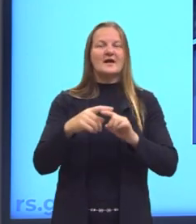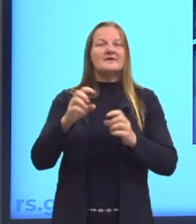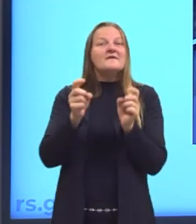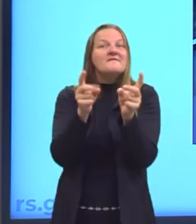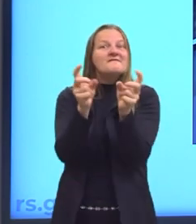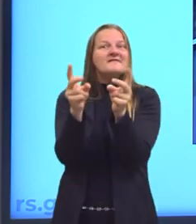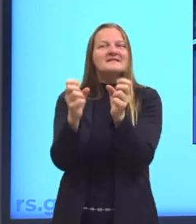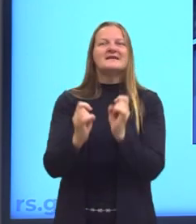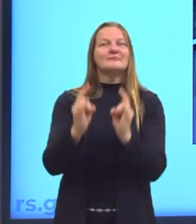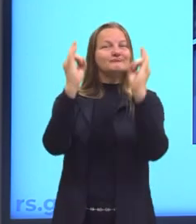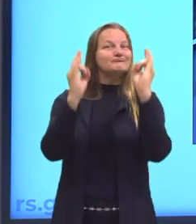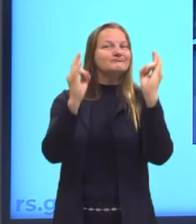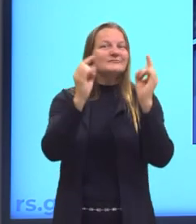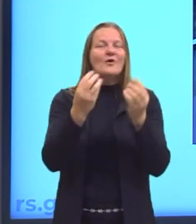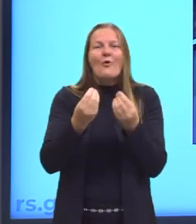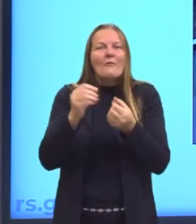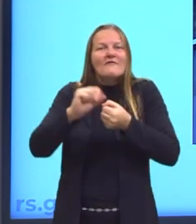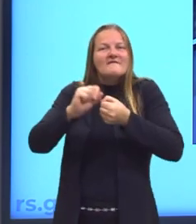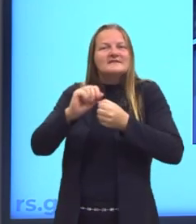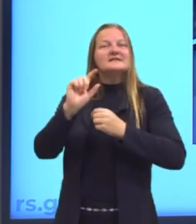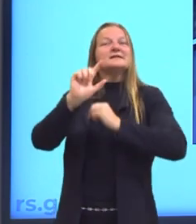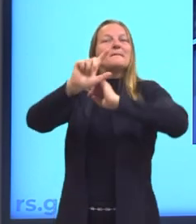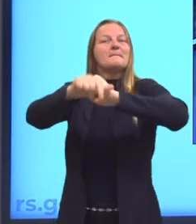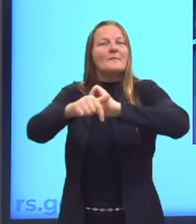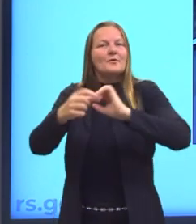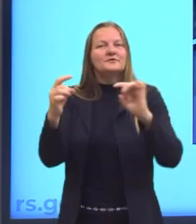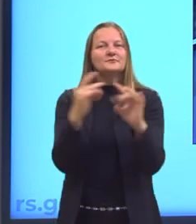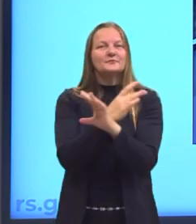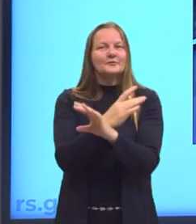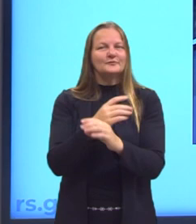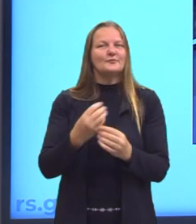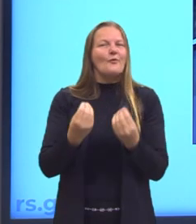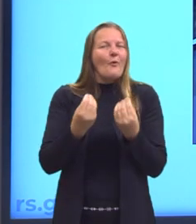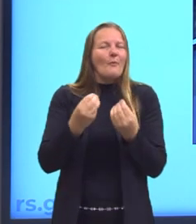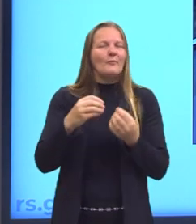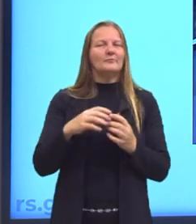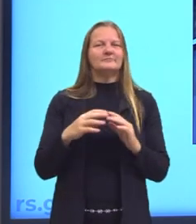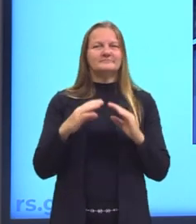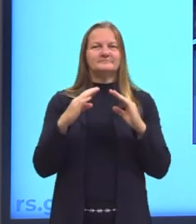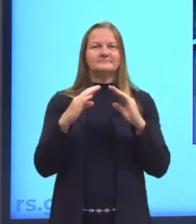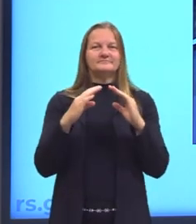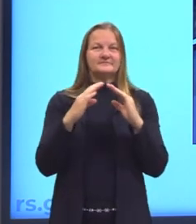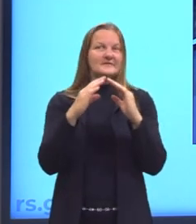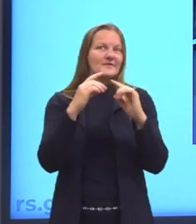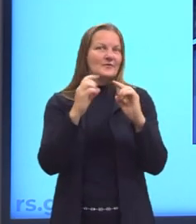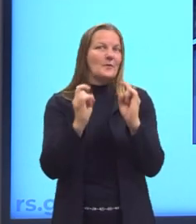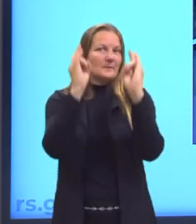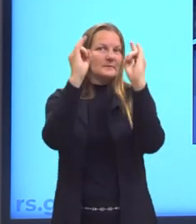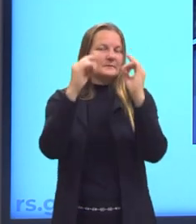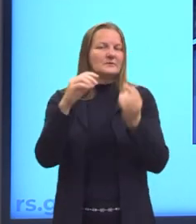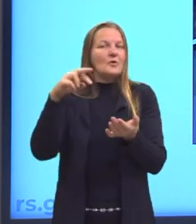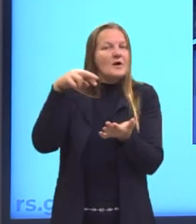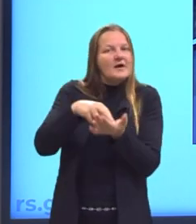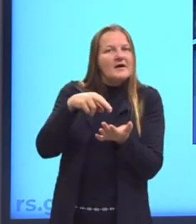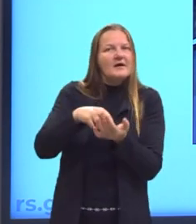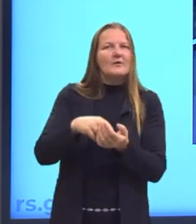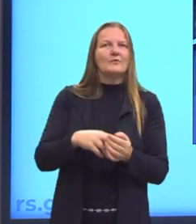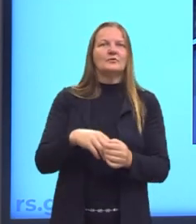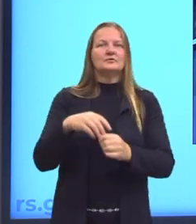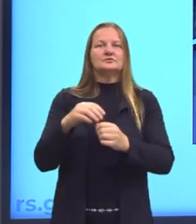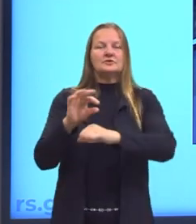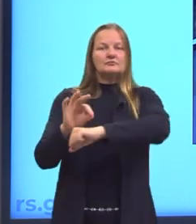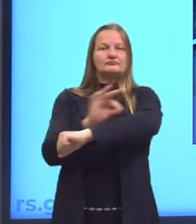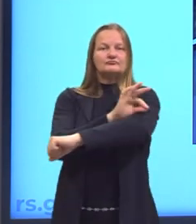vendas, né? Para ter a noção de como que vai ficar aquele imóvel, aquele objeto na realidade. Já a maquete